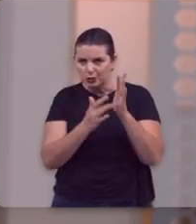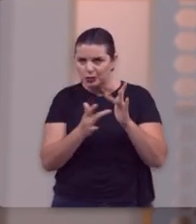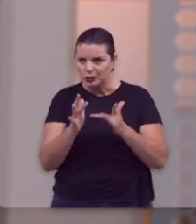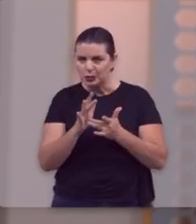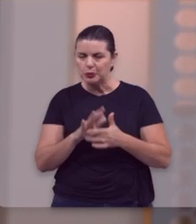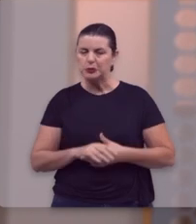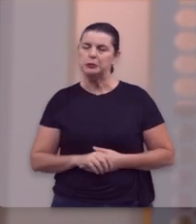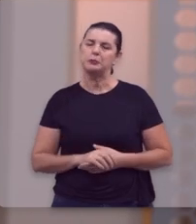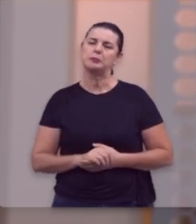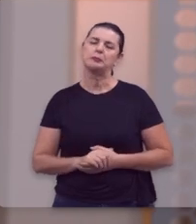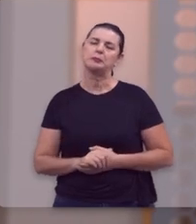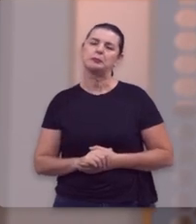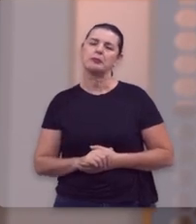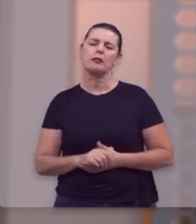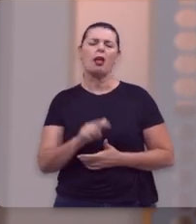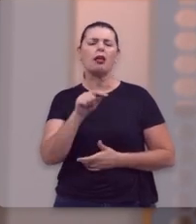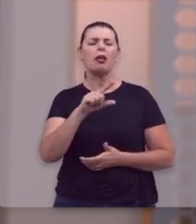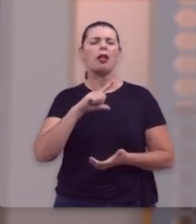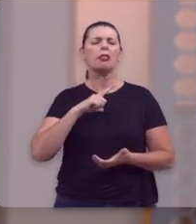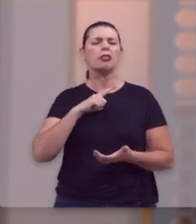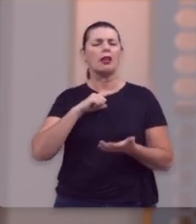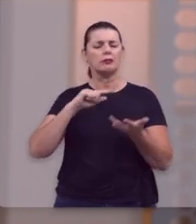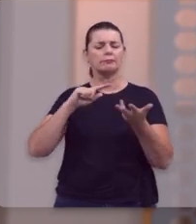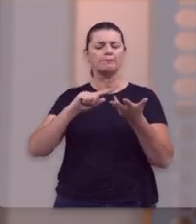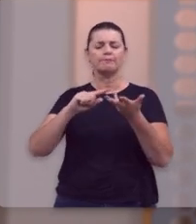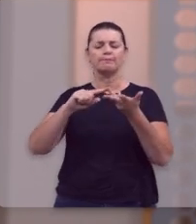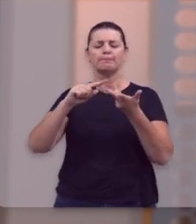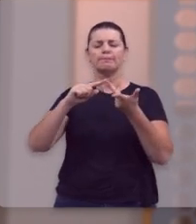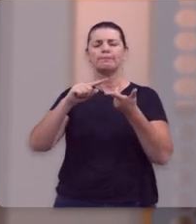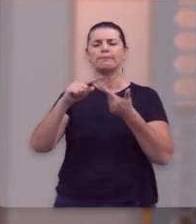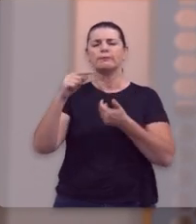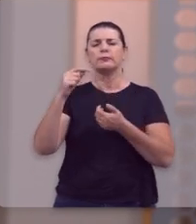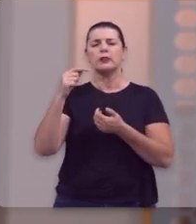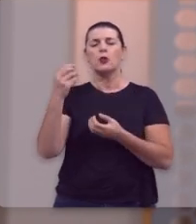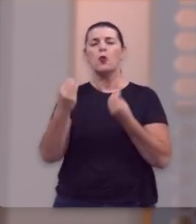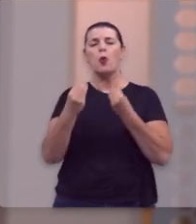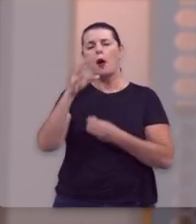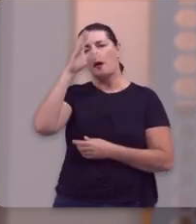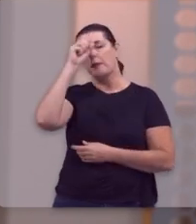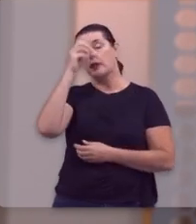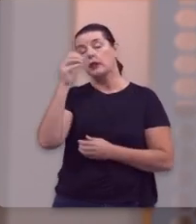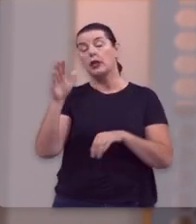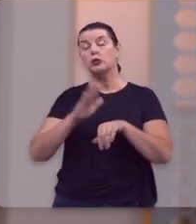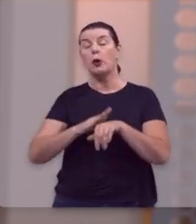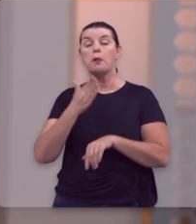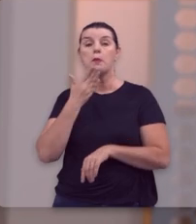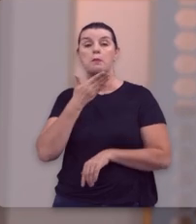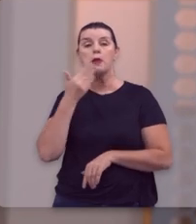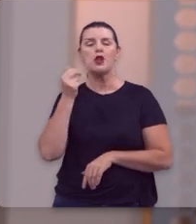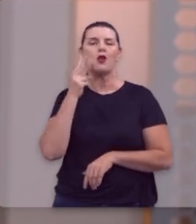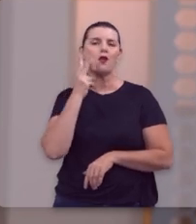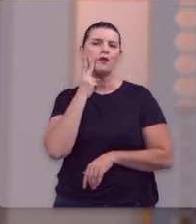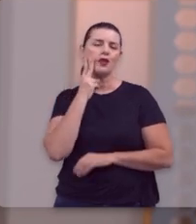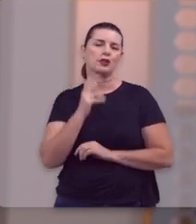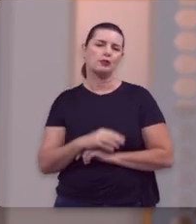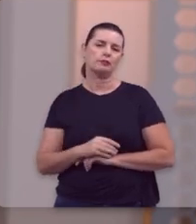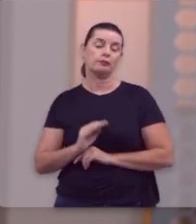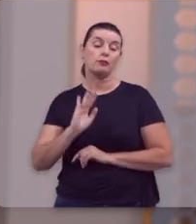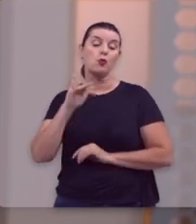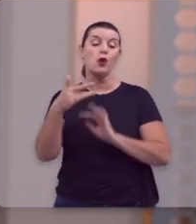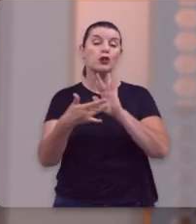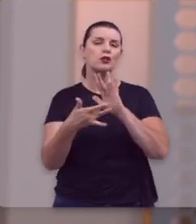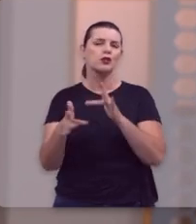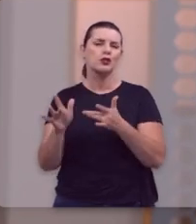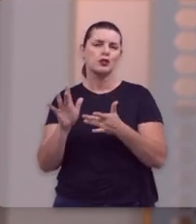creram nele. Aqui tem várias lições importantíssimas sobre o melhor vinho.